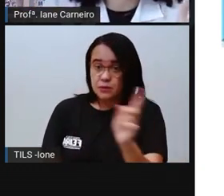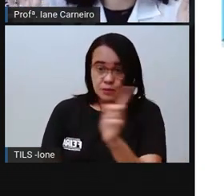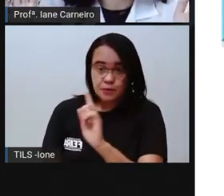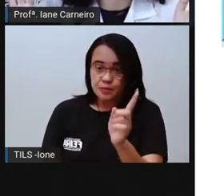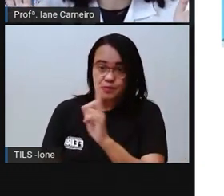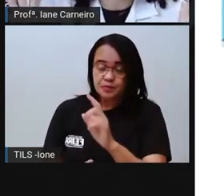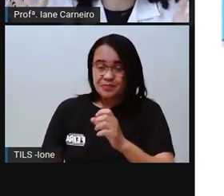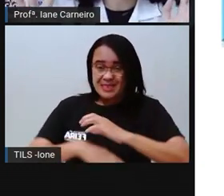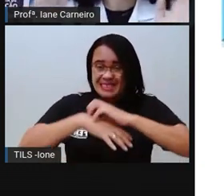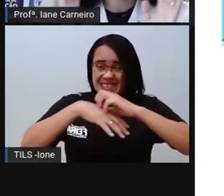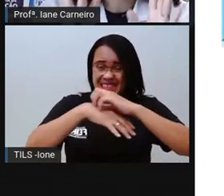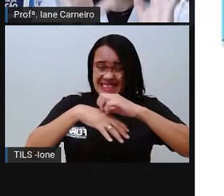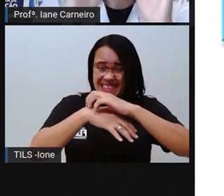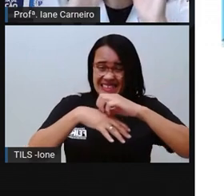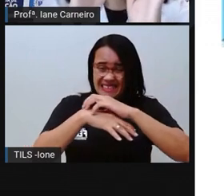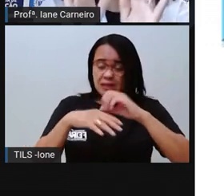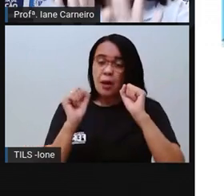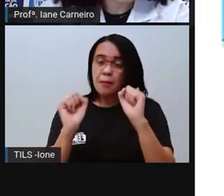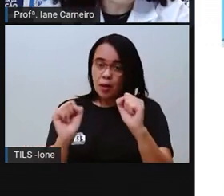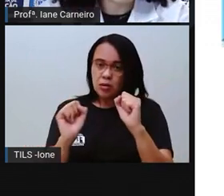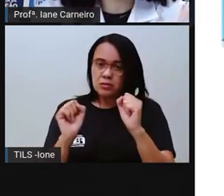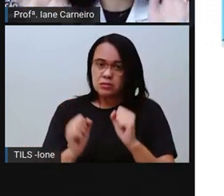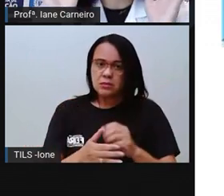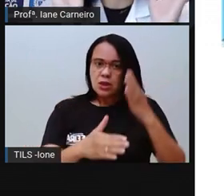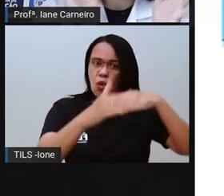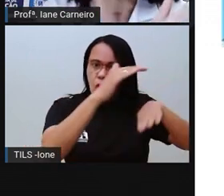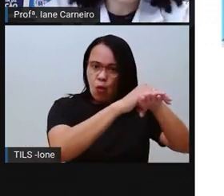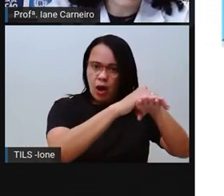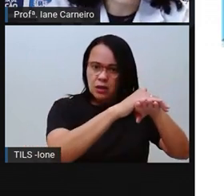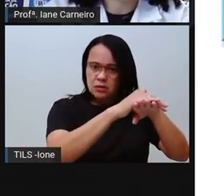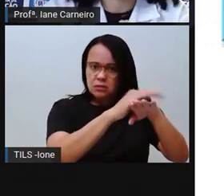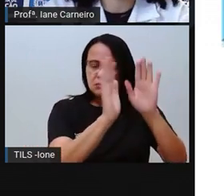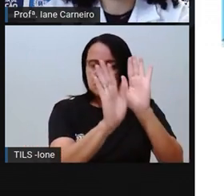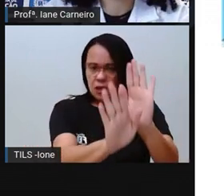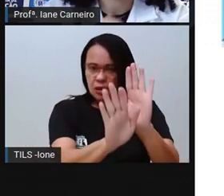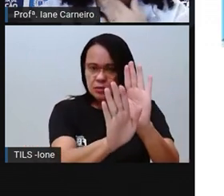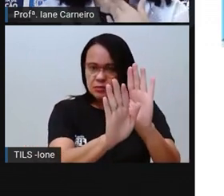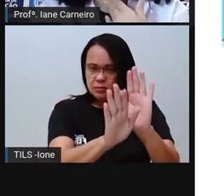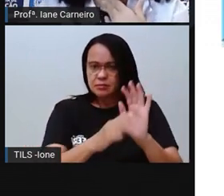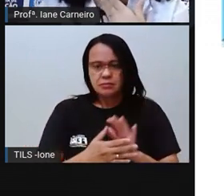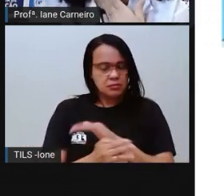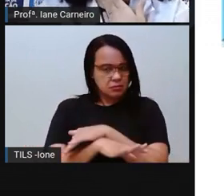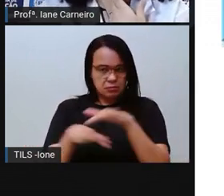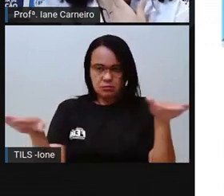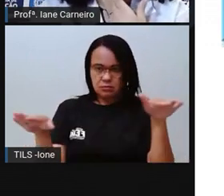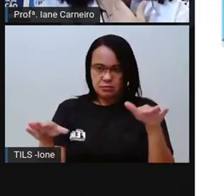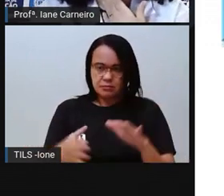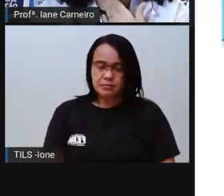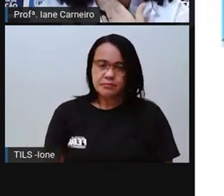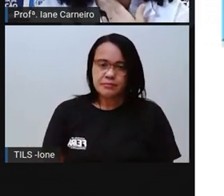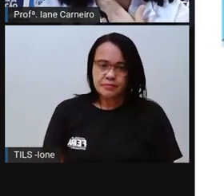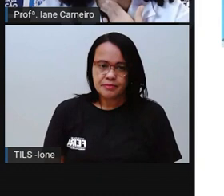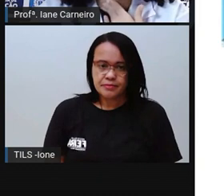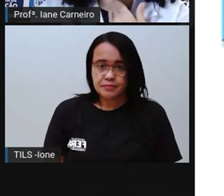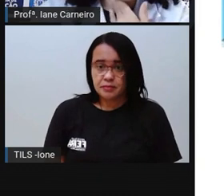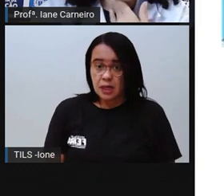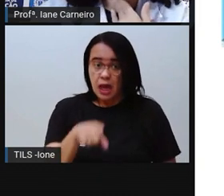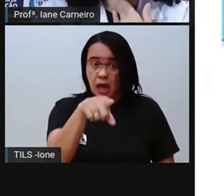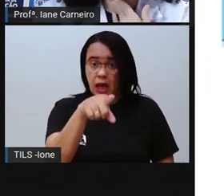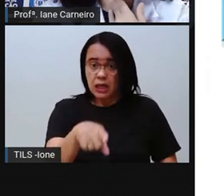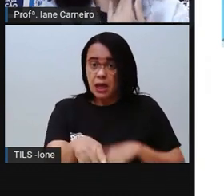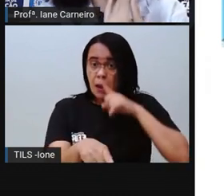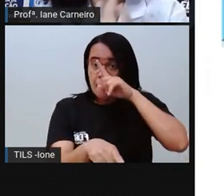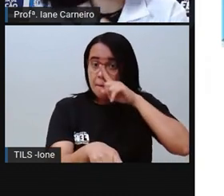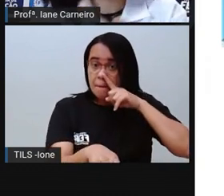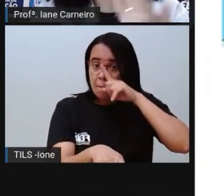alergia em alguém, né? Então, tem que deixar guardado, não mexer. De nada? Aqui a Pró colocou um aparelho,